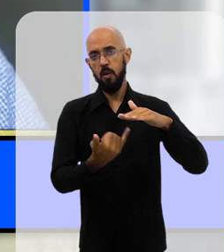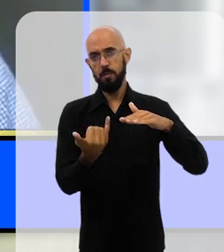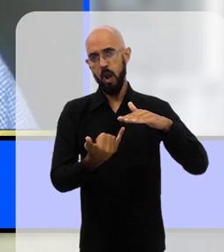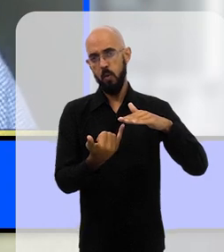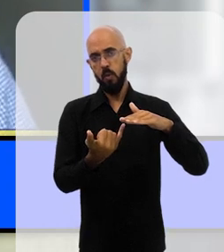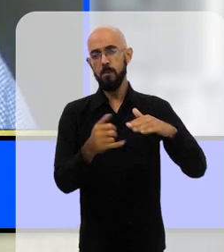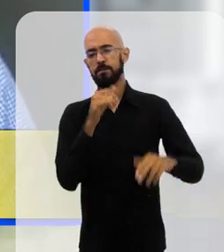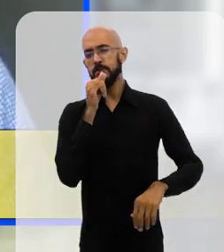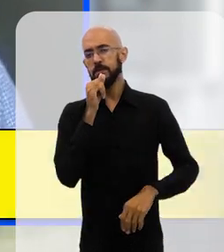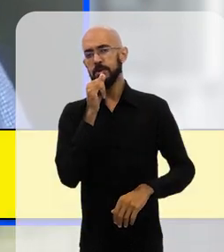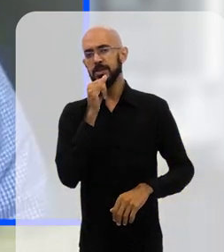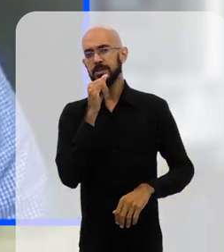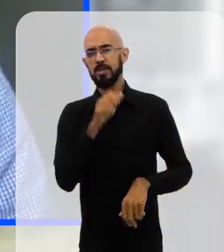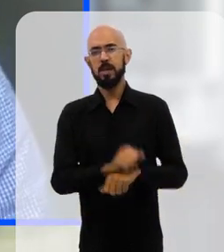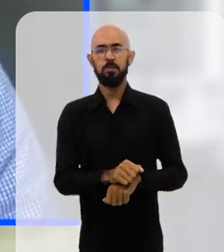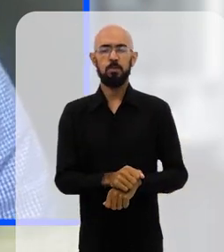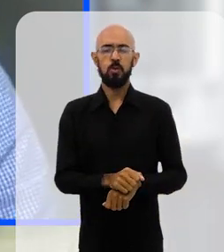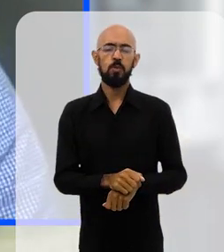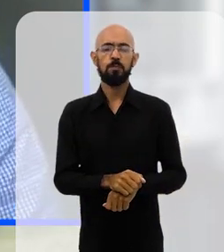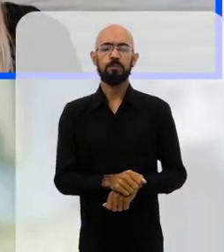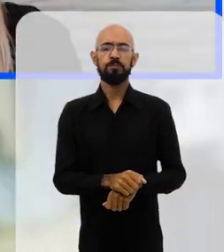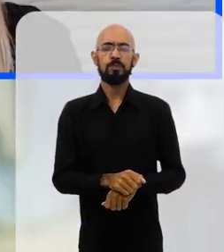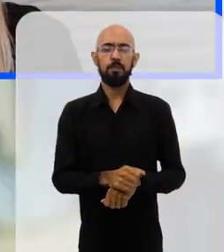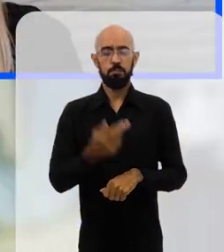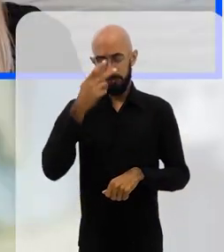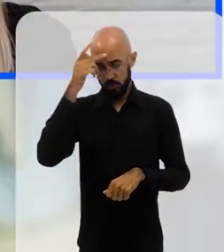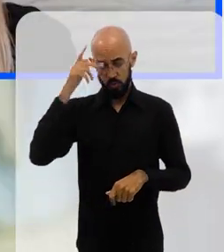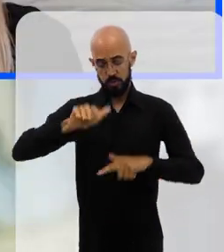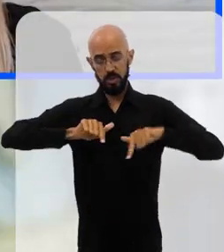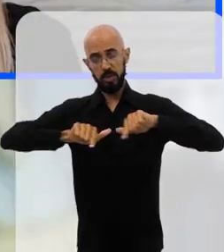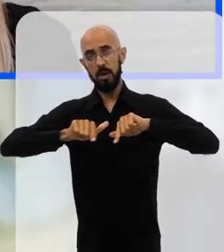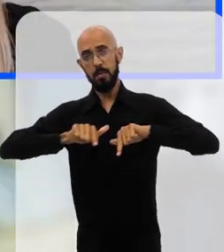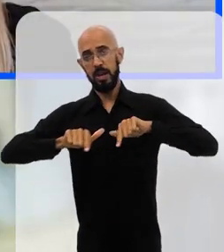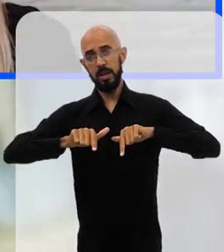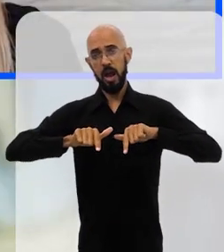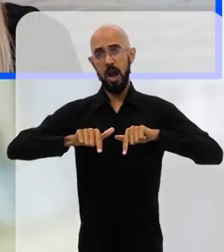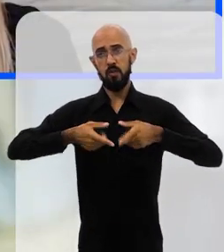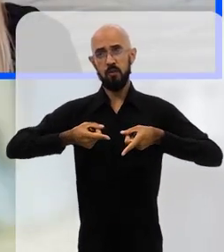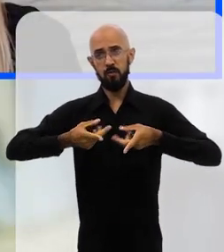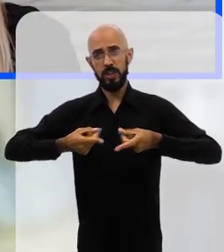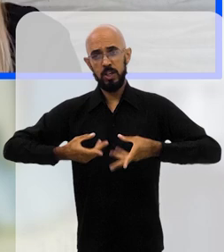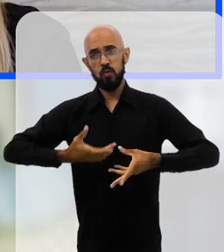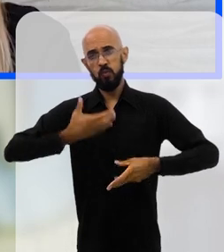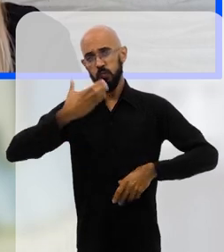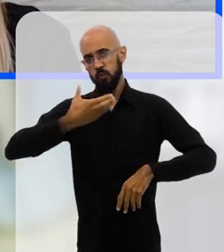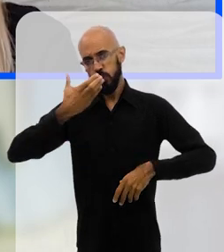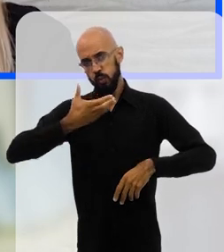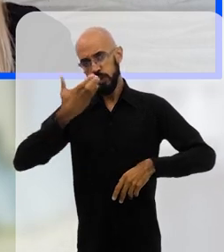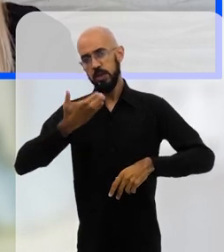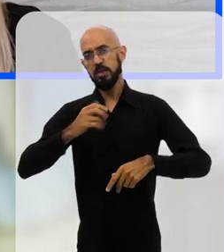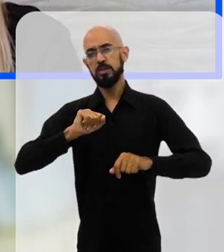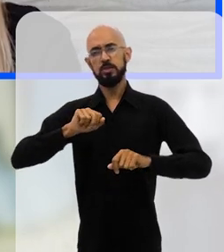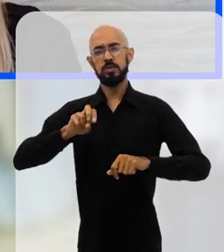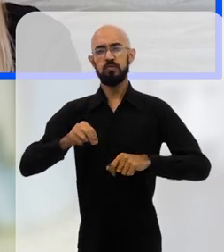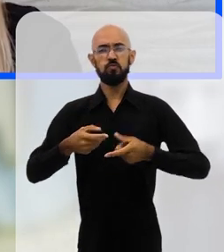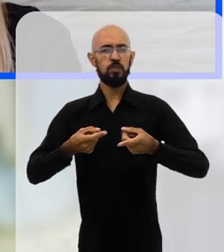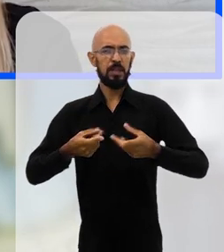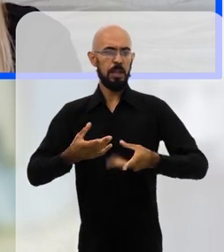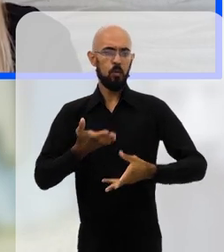informais, né, então por exemplo, pessoas que trabalhavam em pontos de fluxo na rua, vendendo